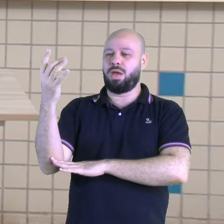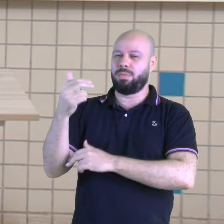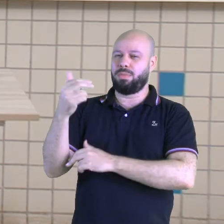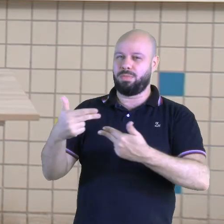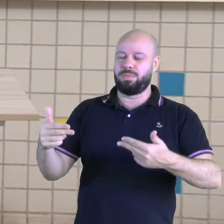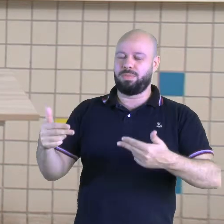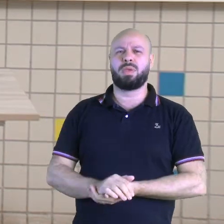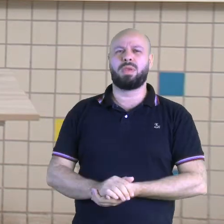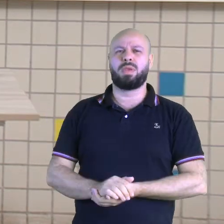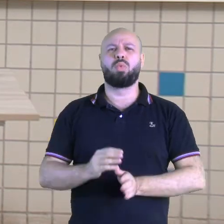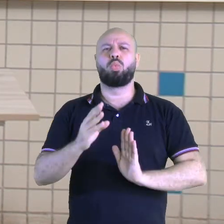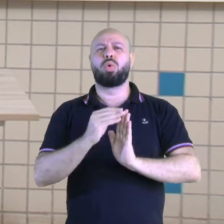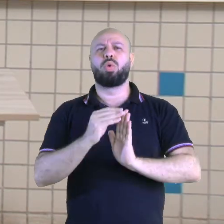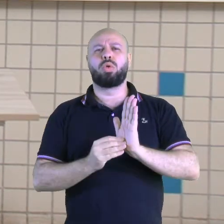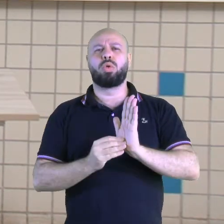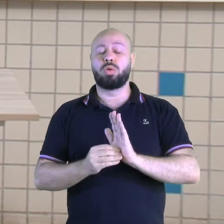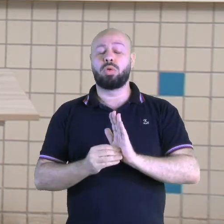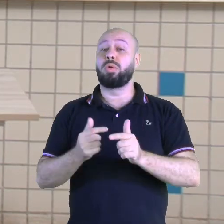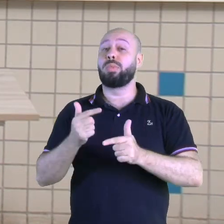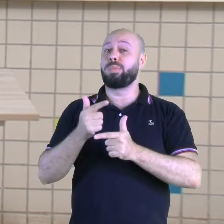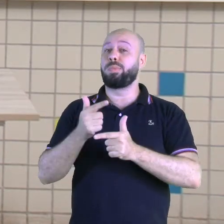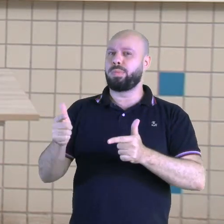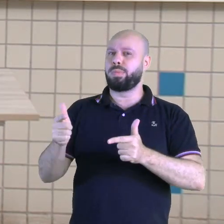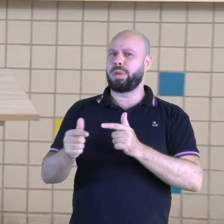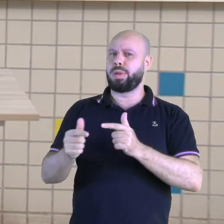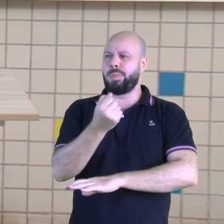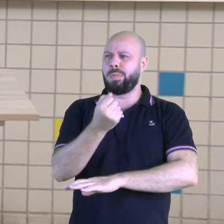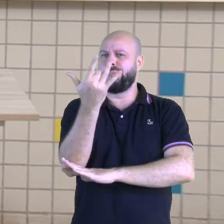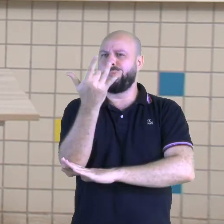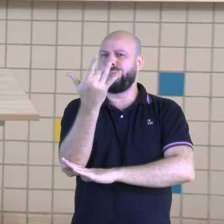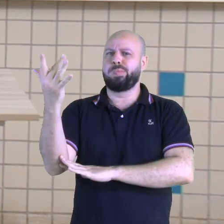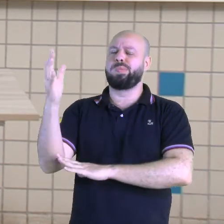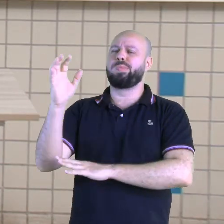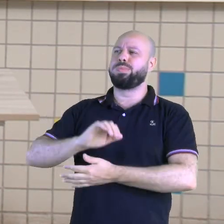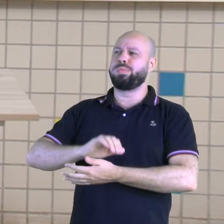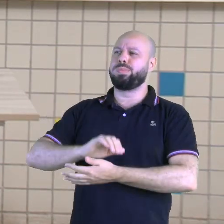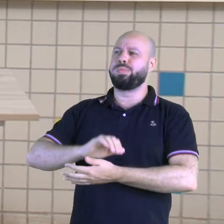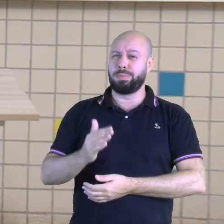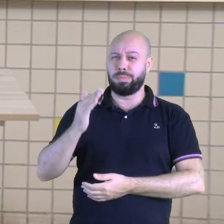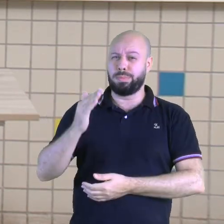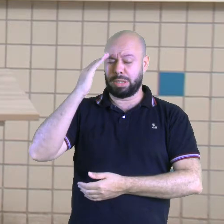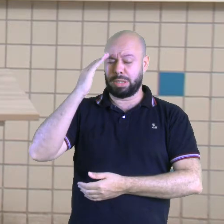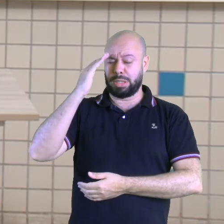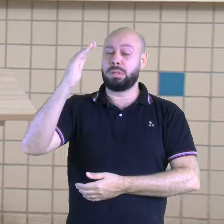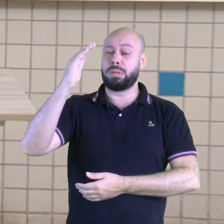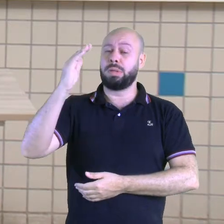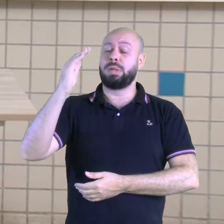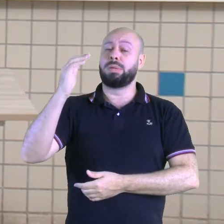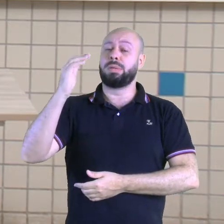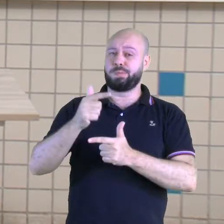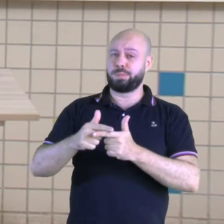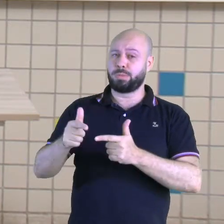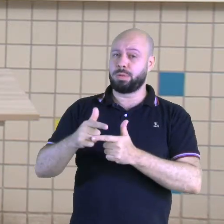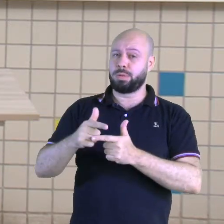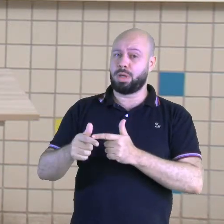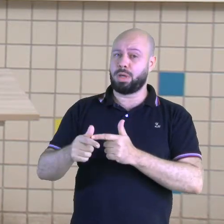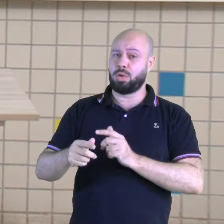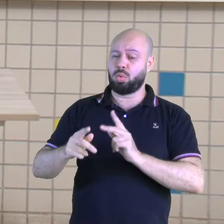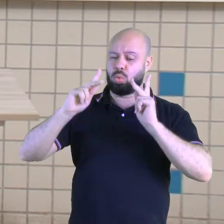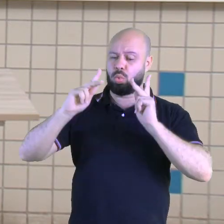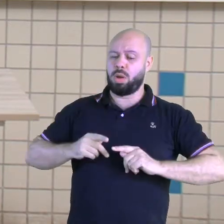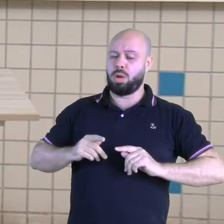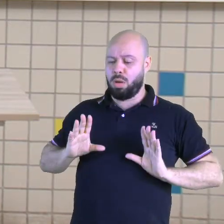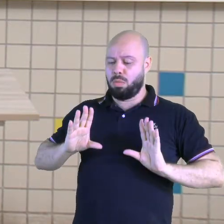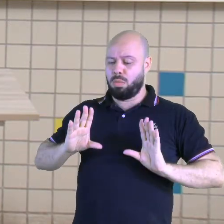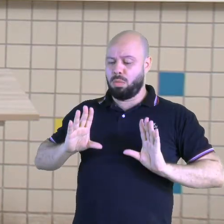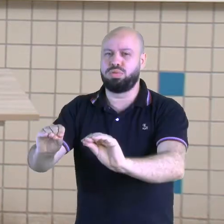conteúdo sobre os problemas ambientais, principalmente os problemas causados pela ação humana, não é